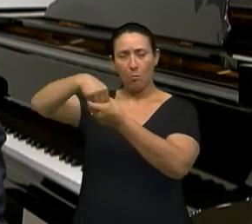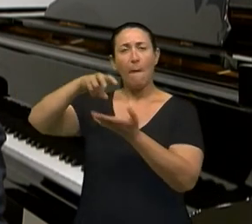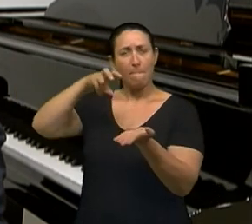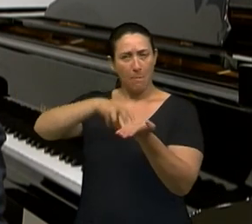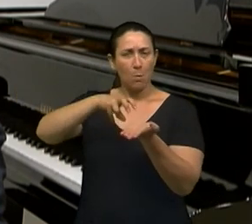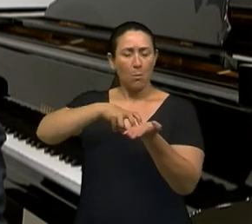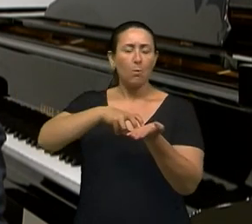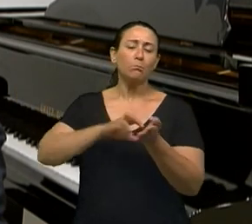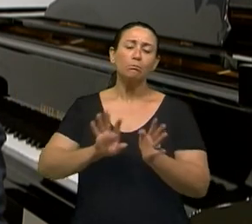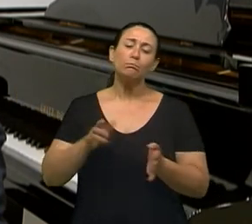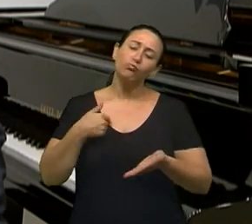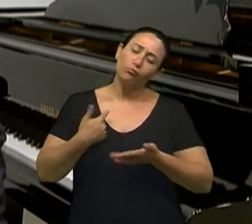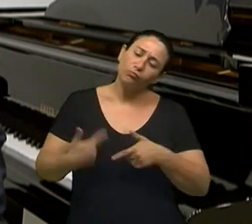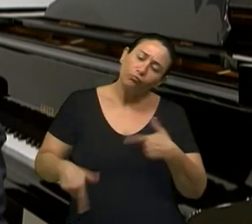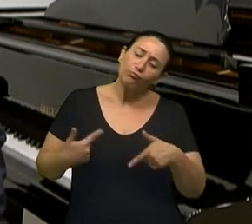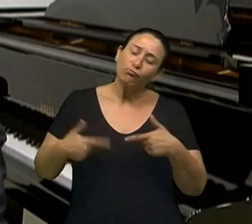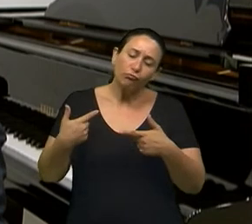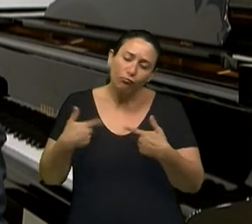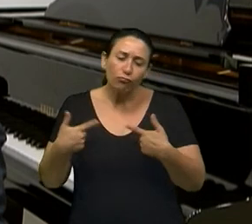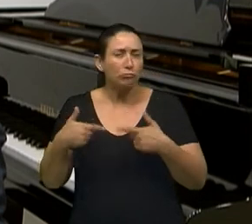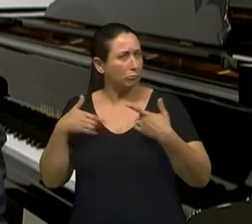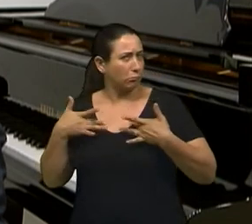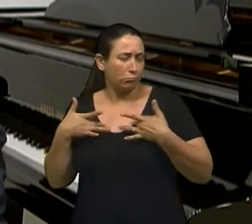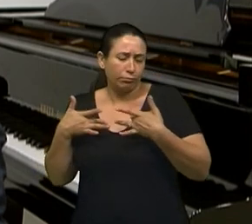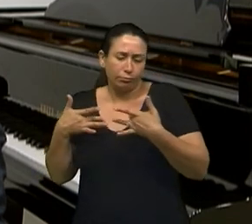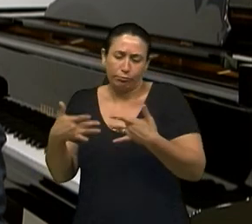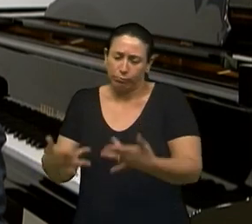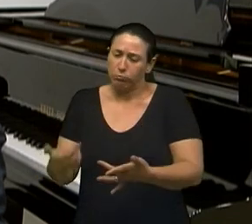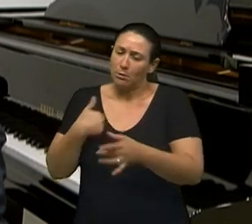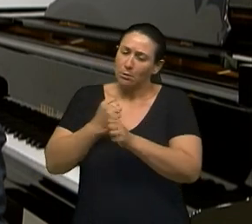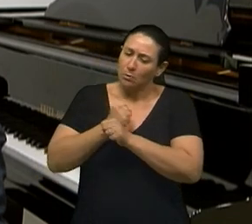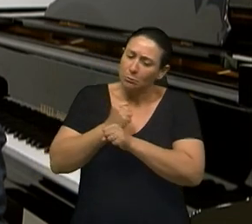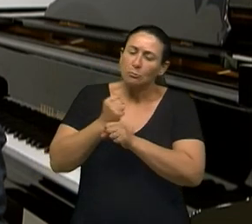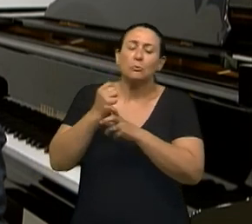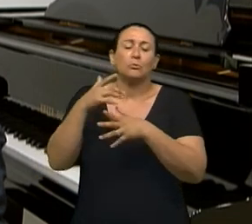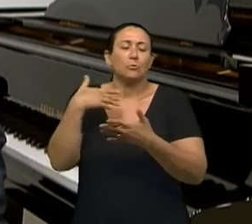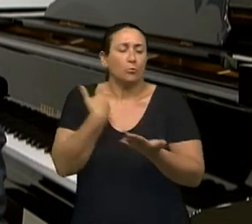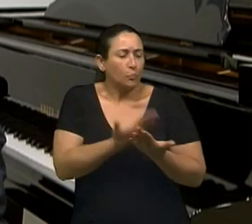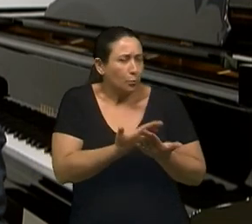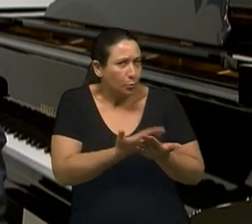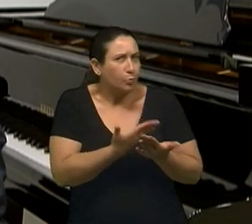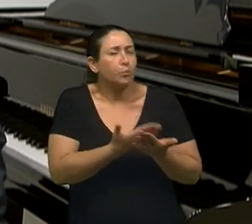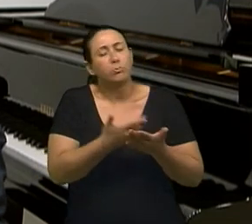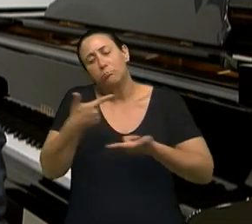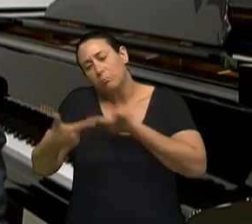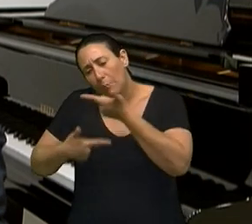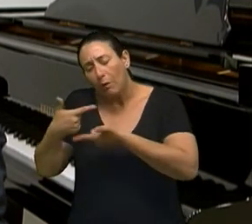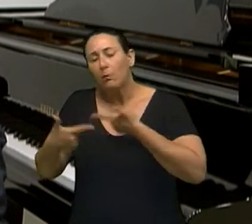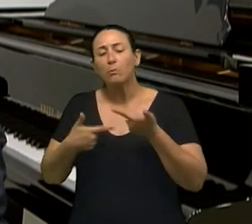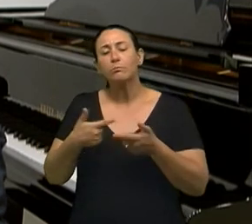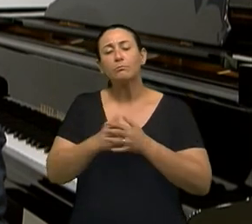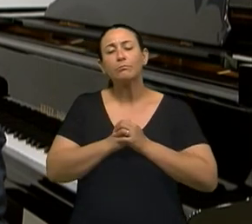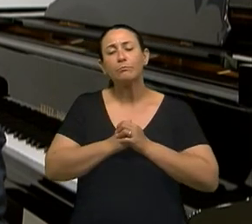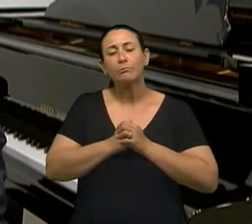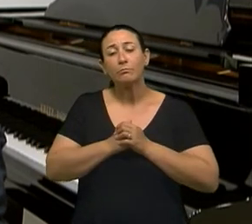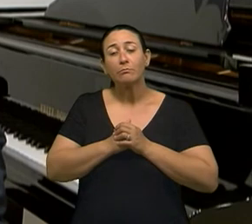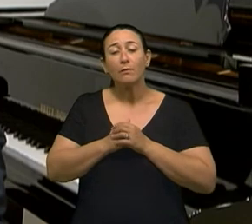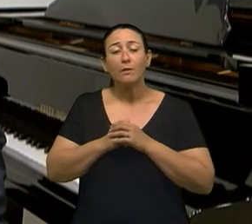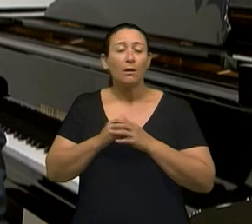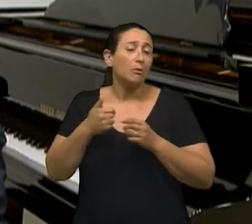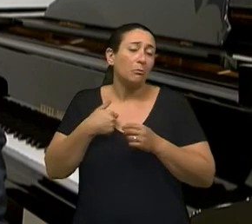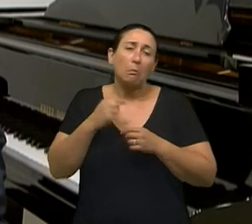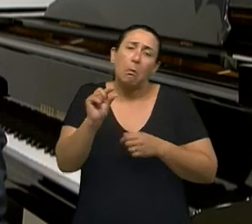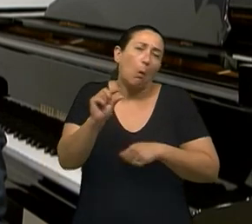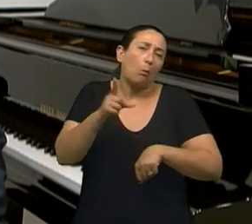E me dediquei bastante aos estudos, ao trabalho. Sempre tive pouco